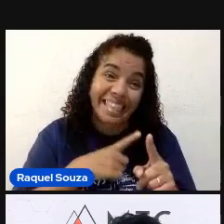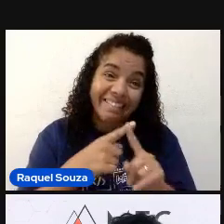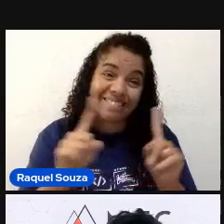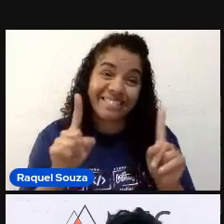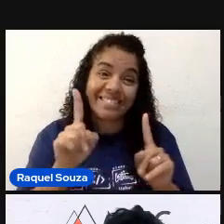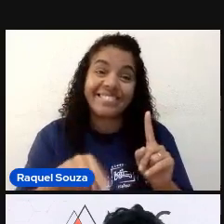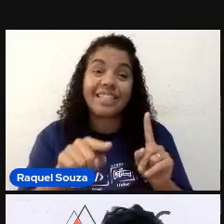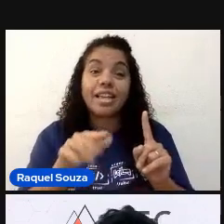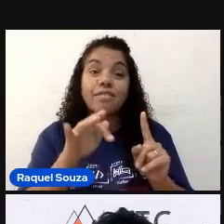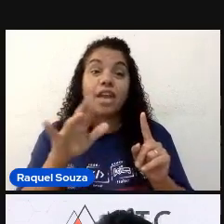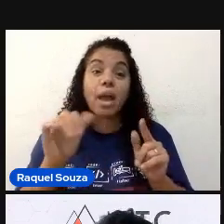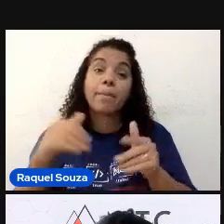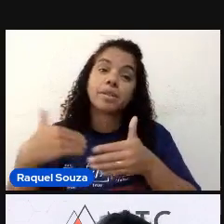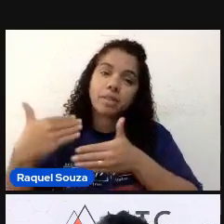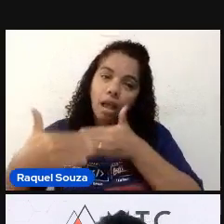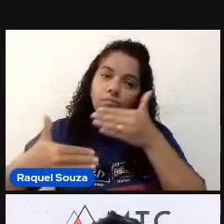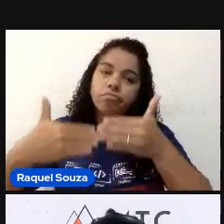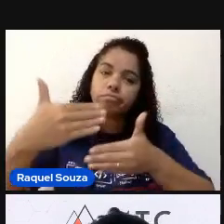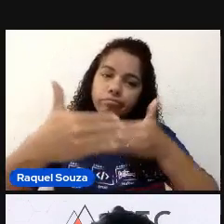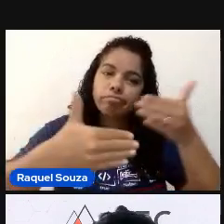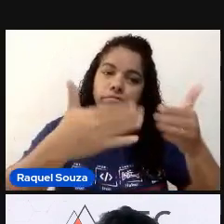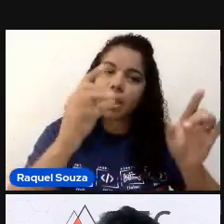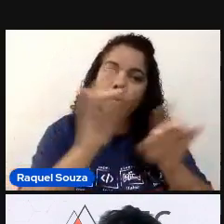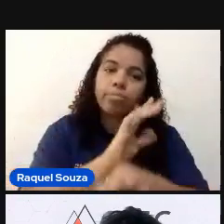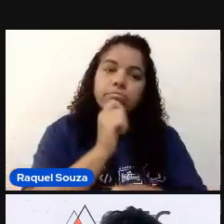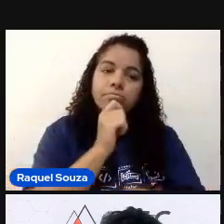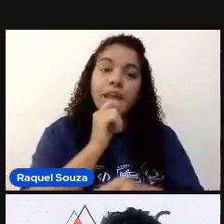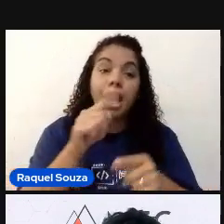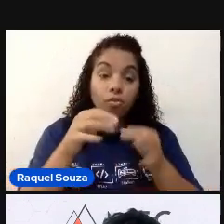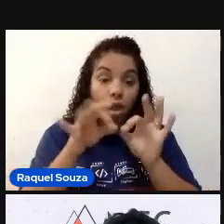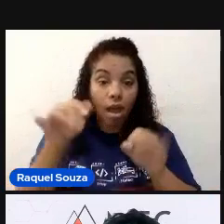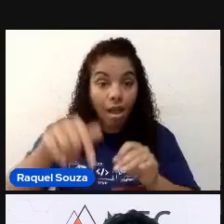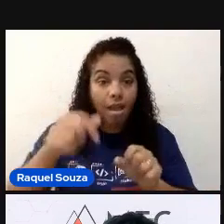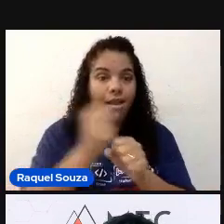ferramenta em evolução. Então, como ela foi lançada esse ano.